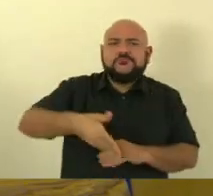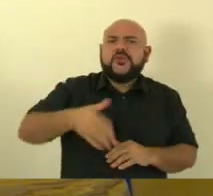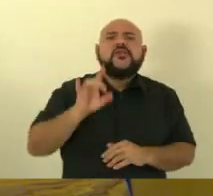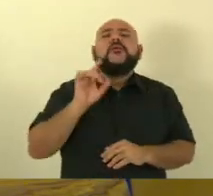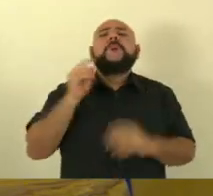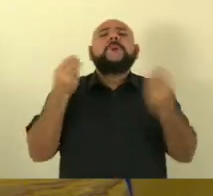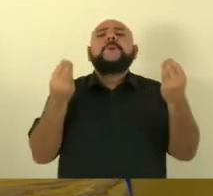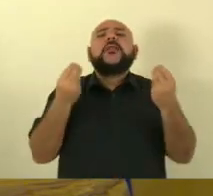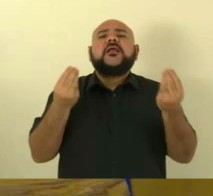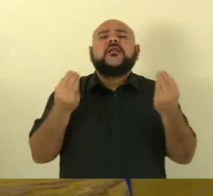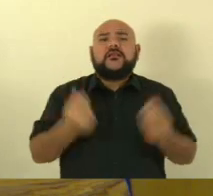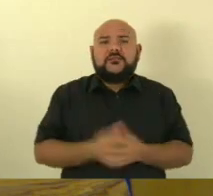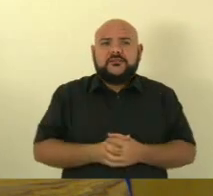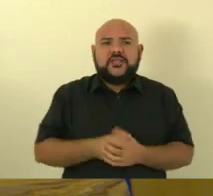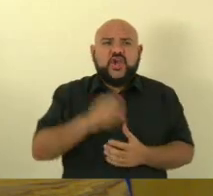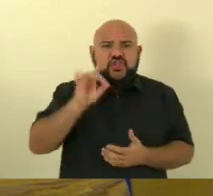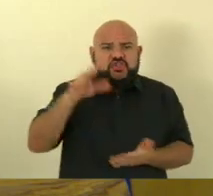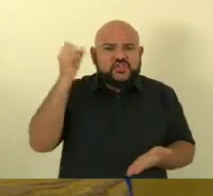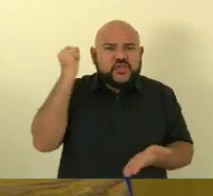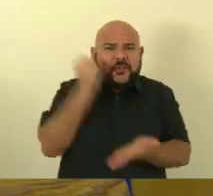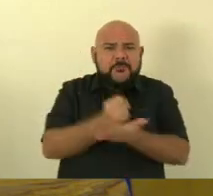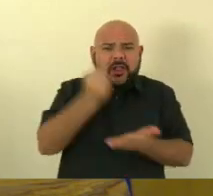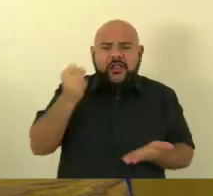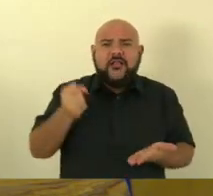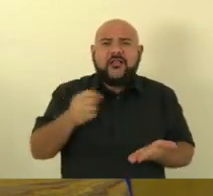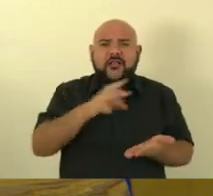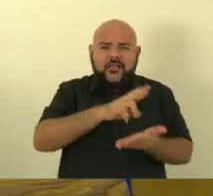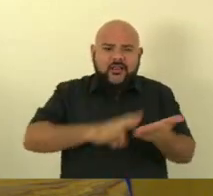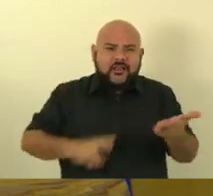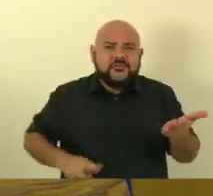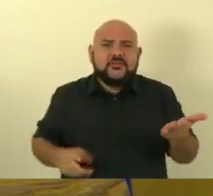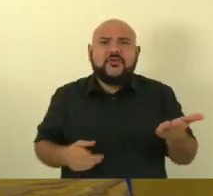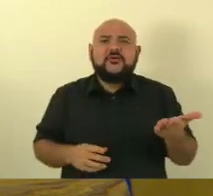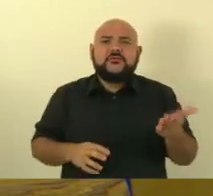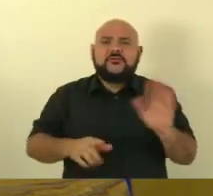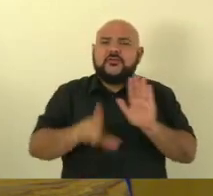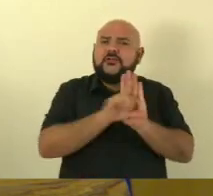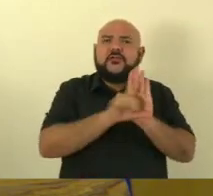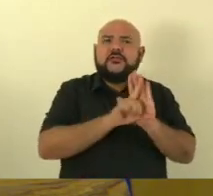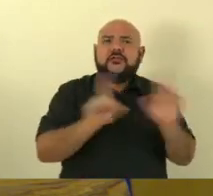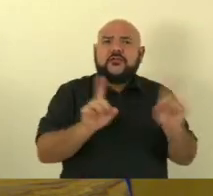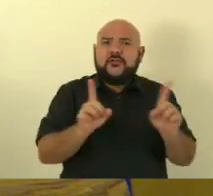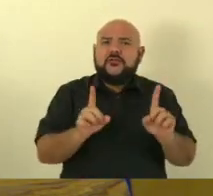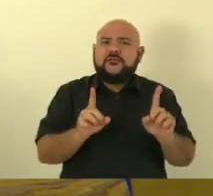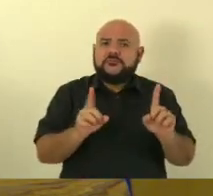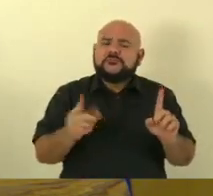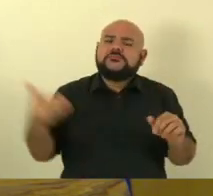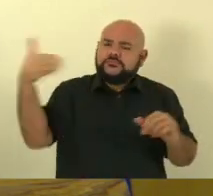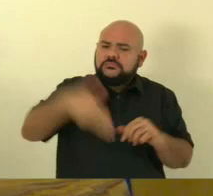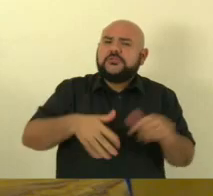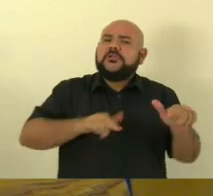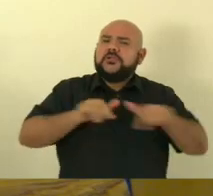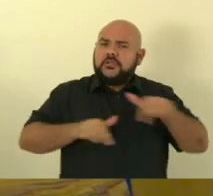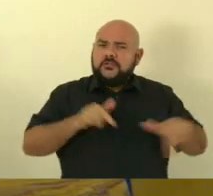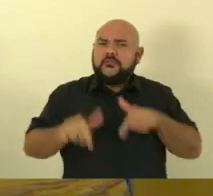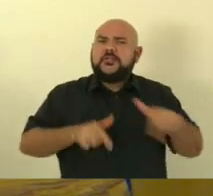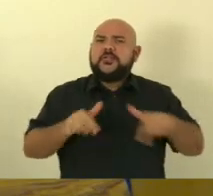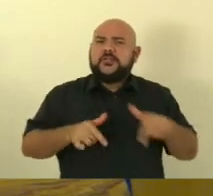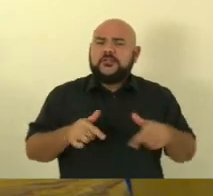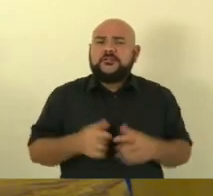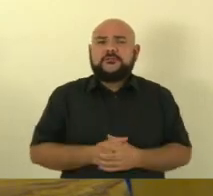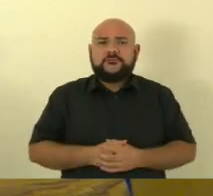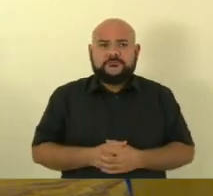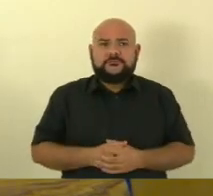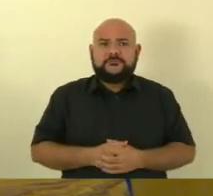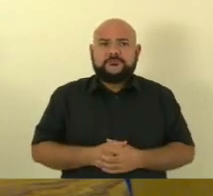carimbar relatório e lei de seu governador uma parte aqui para o meu querido deputado coronel Elton